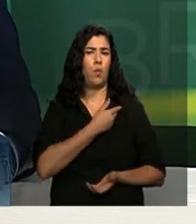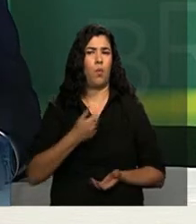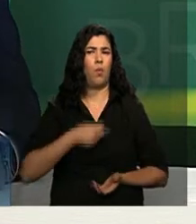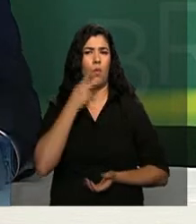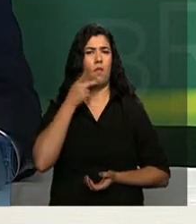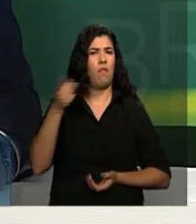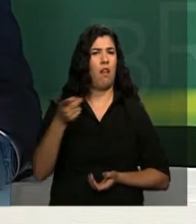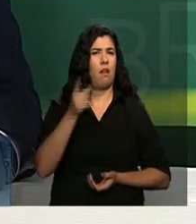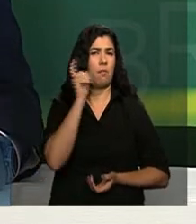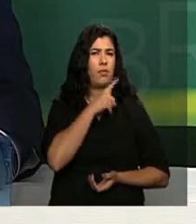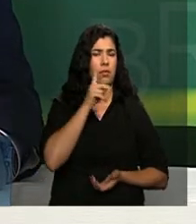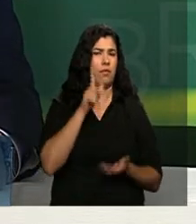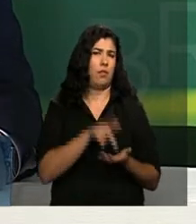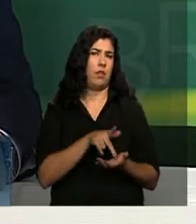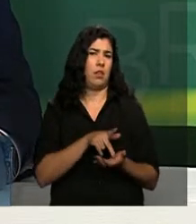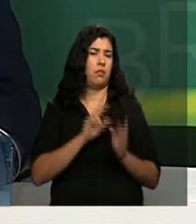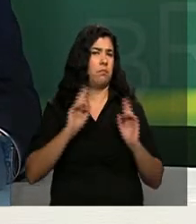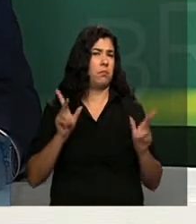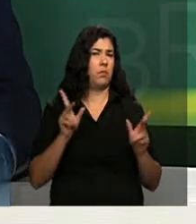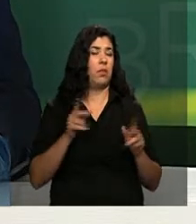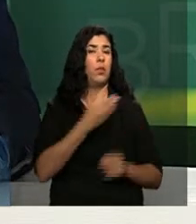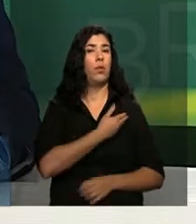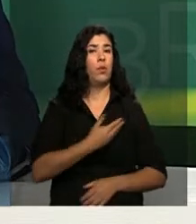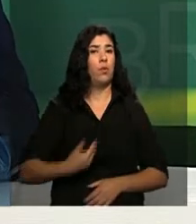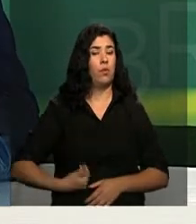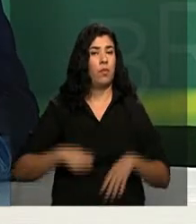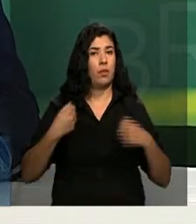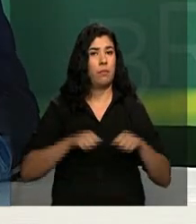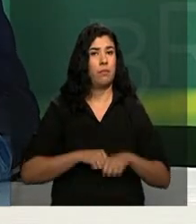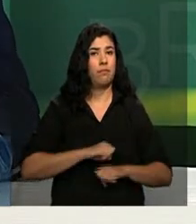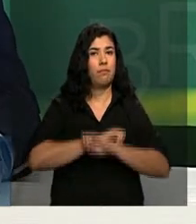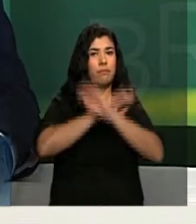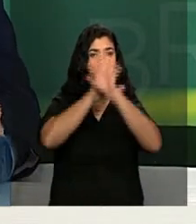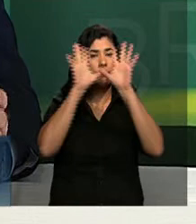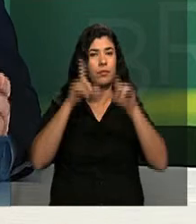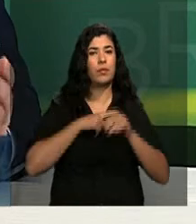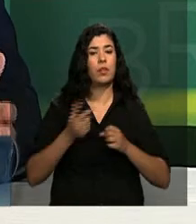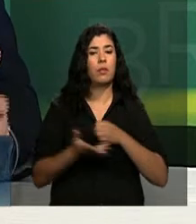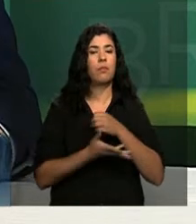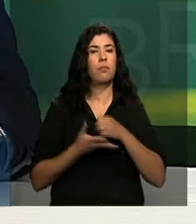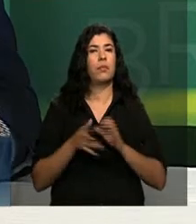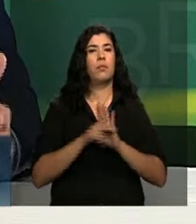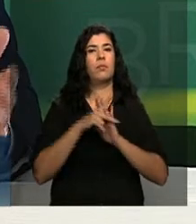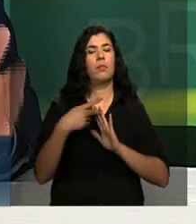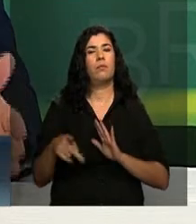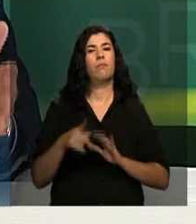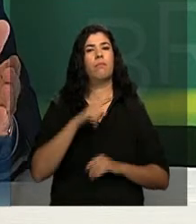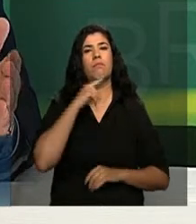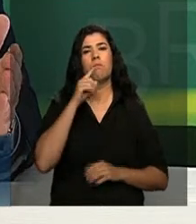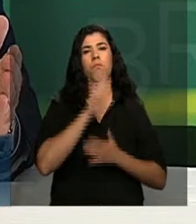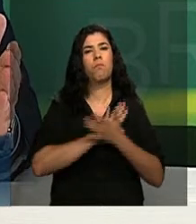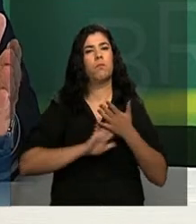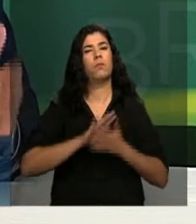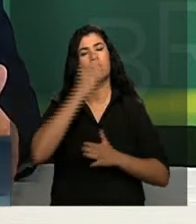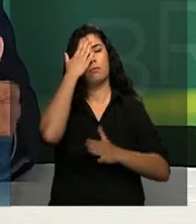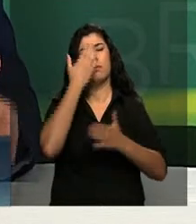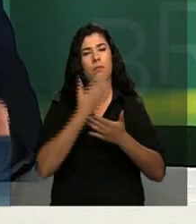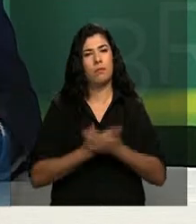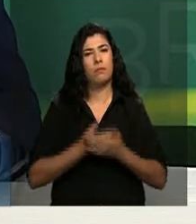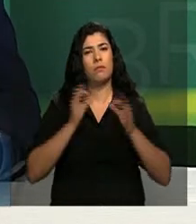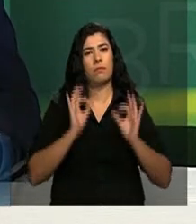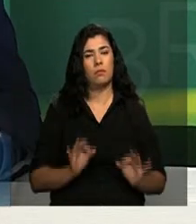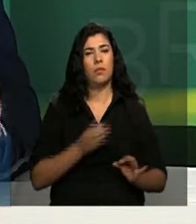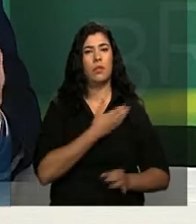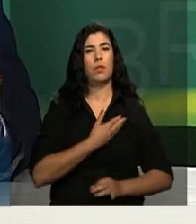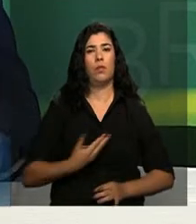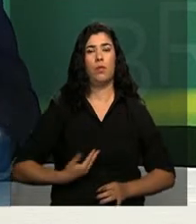fato. Nem se for um equívoco. O governo tem que dizer que é um equívoco aquilo que está sendo pautado. Mas eu não tenho nenhuma dúvida que o governo se